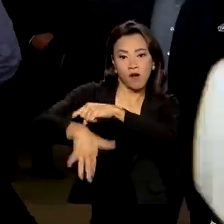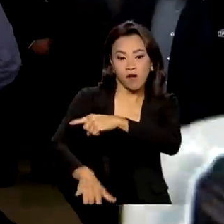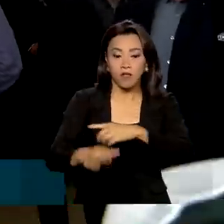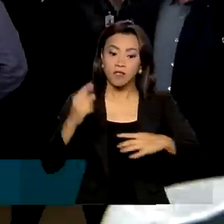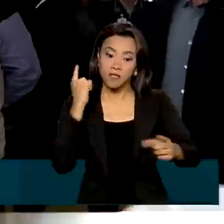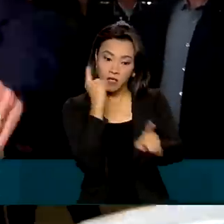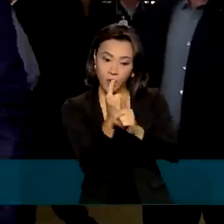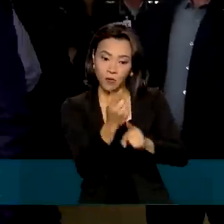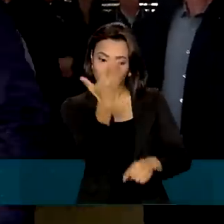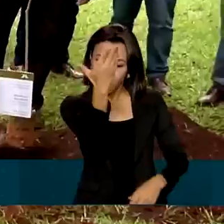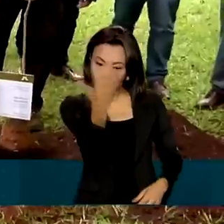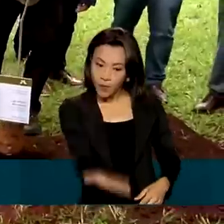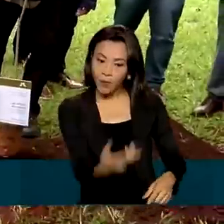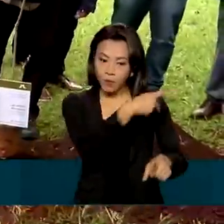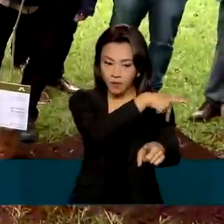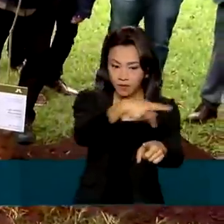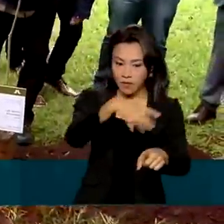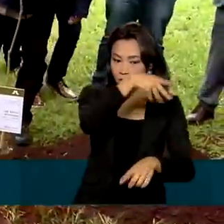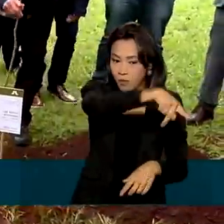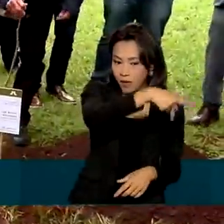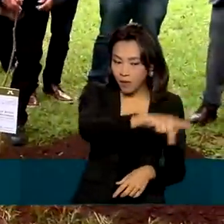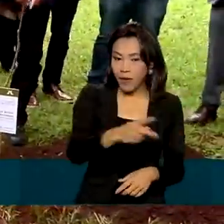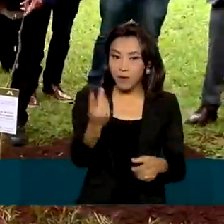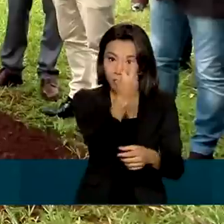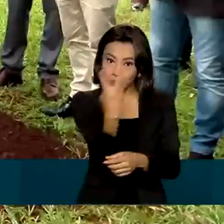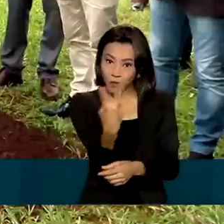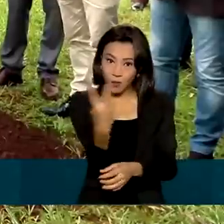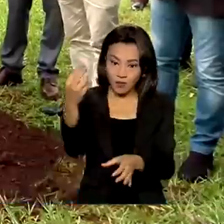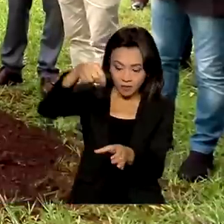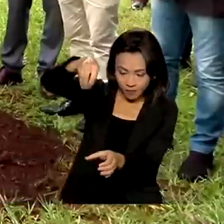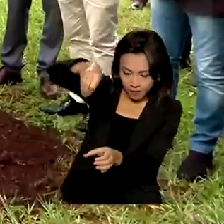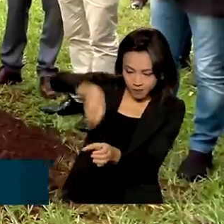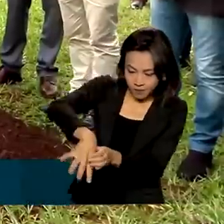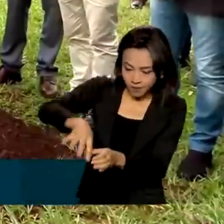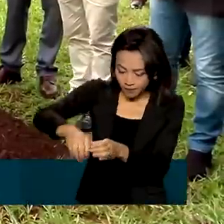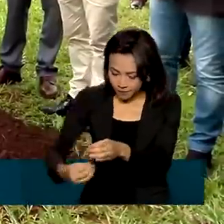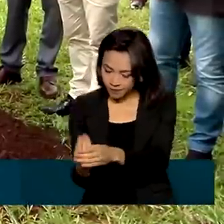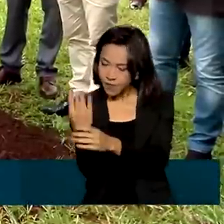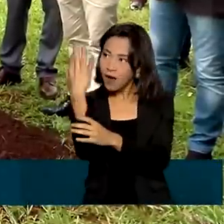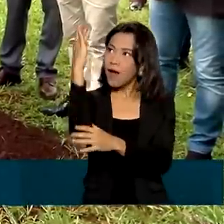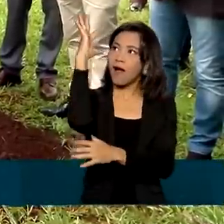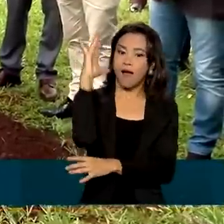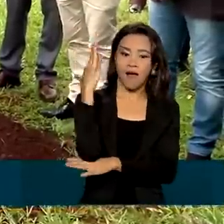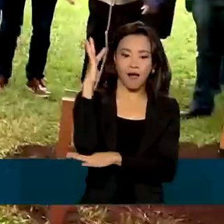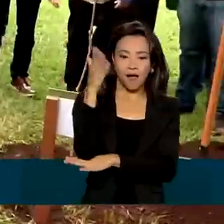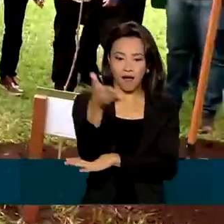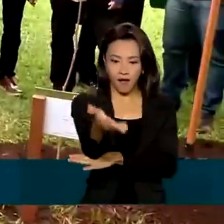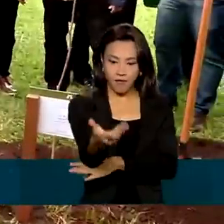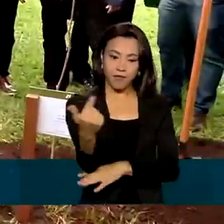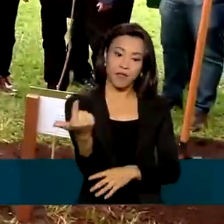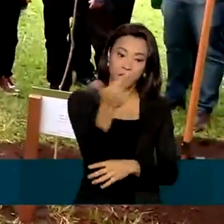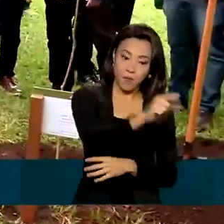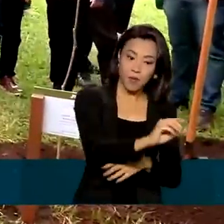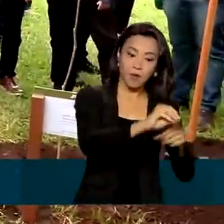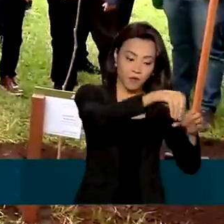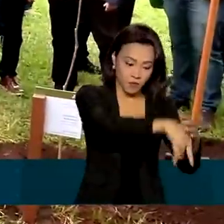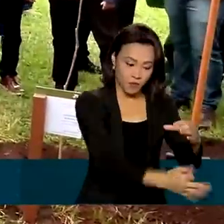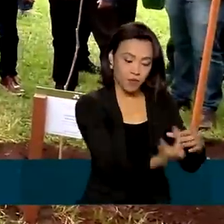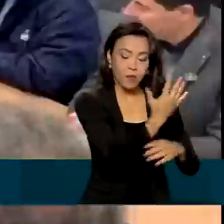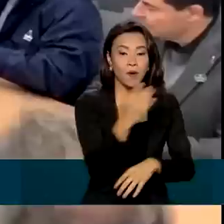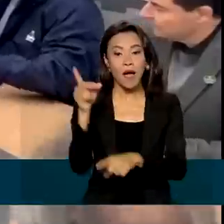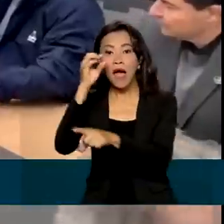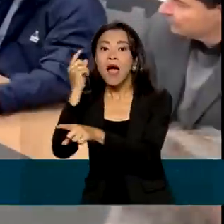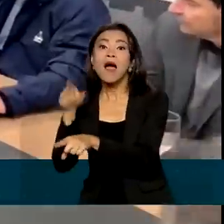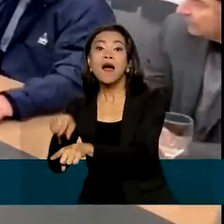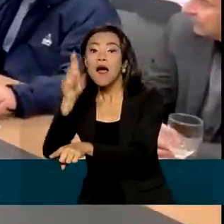Paraguai, Mário Ábido Benítez, para plantar árvores. Bolsonaro plantou um IP amarelo e Benítez um IP roxo.